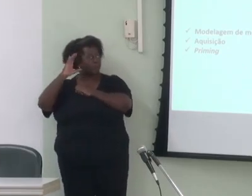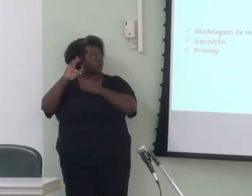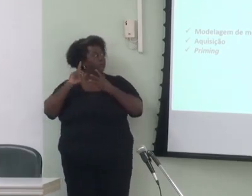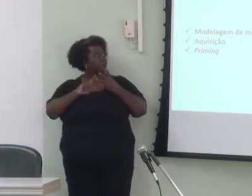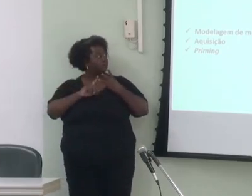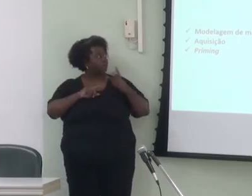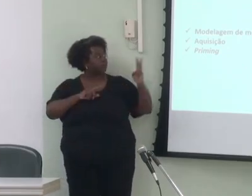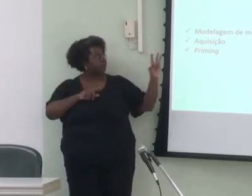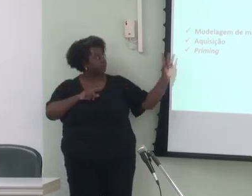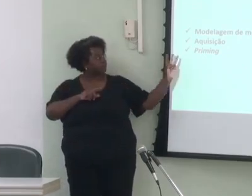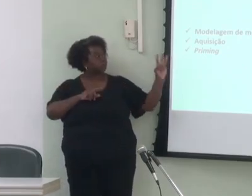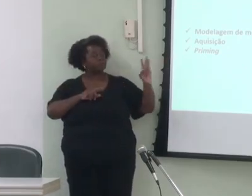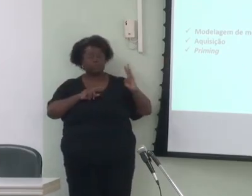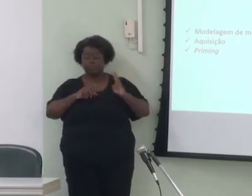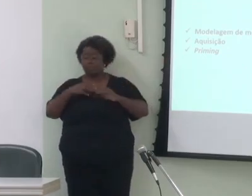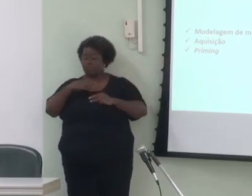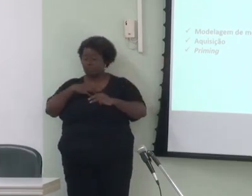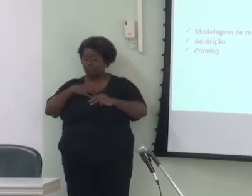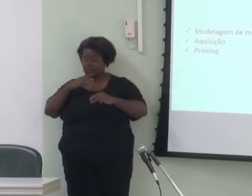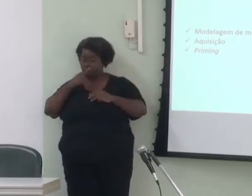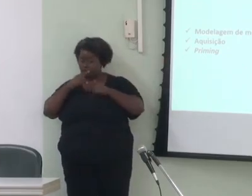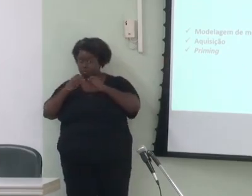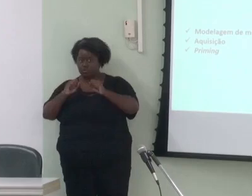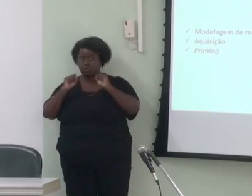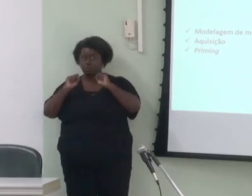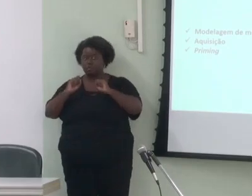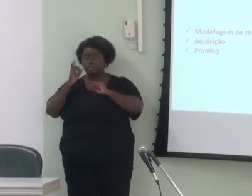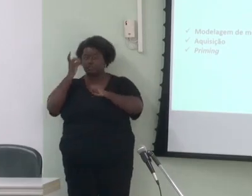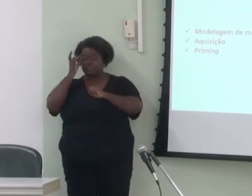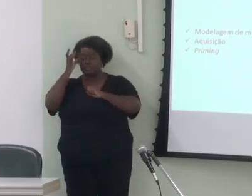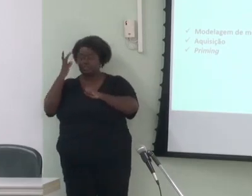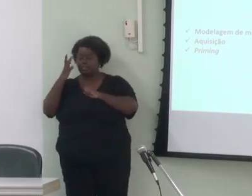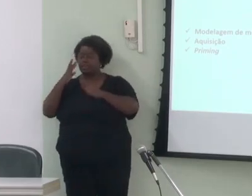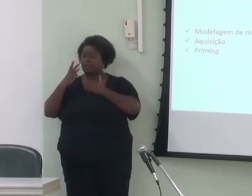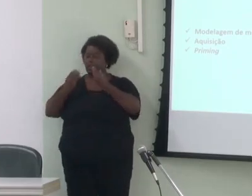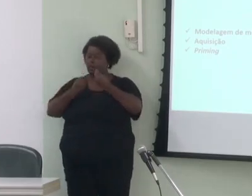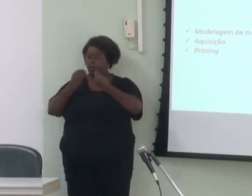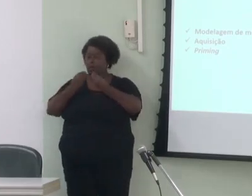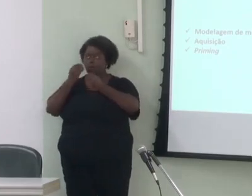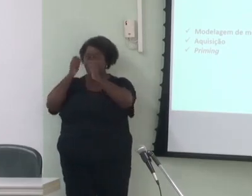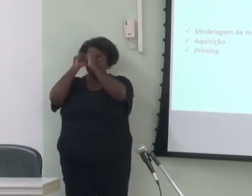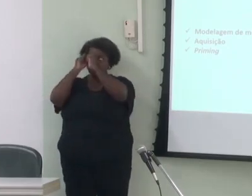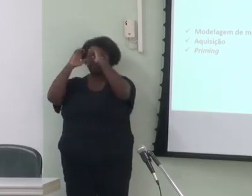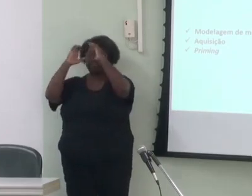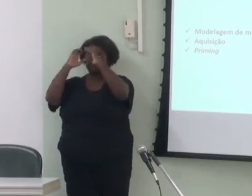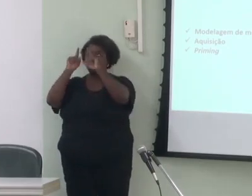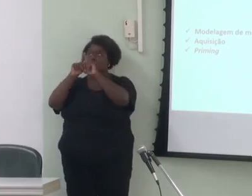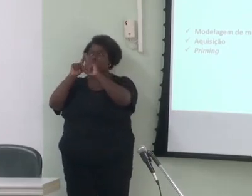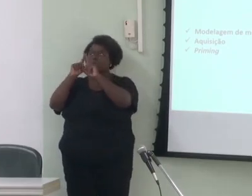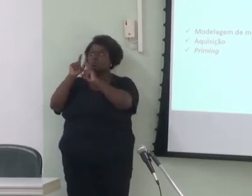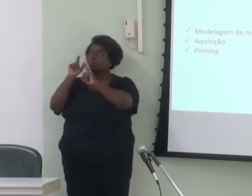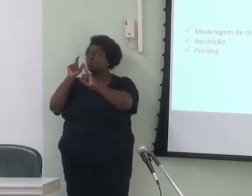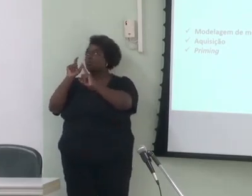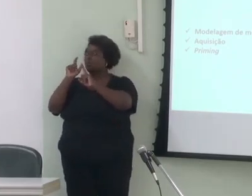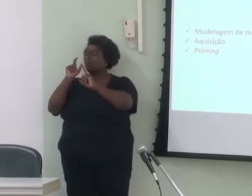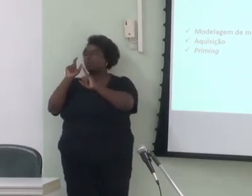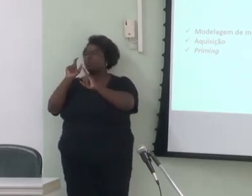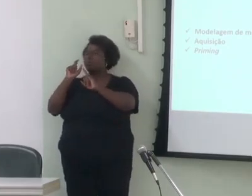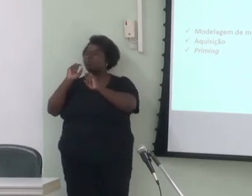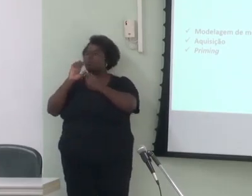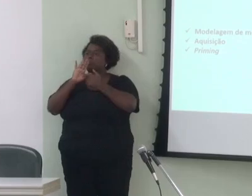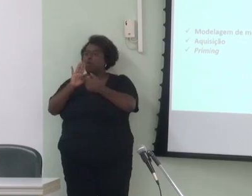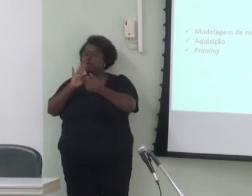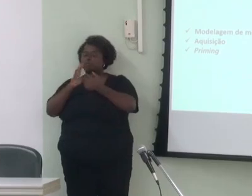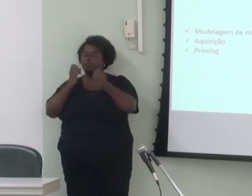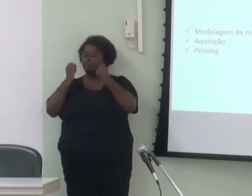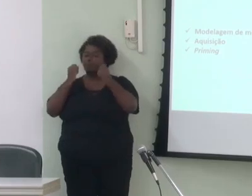linguística pode facilitar ativação e processamento cognitivo de formas semelhantes o que sem dúvida demonstra a